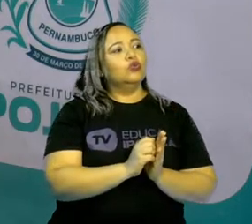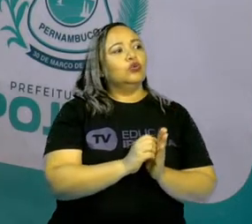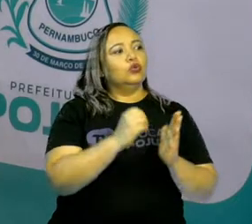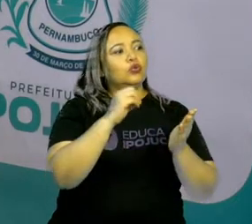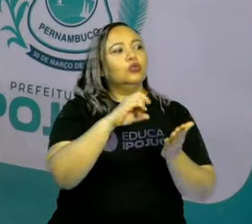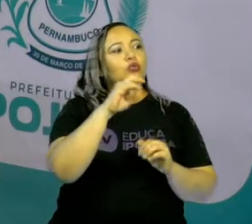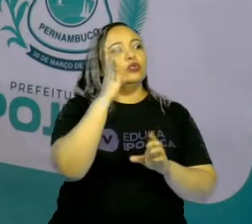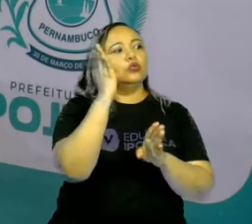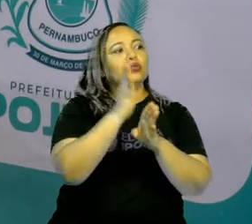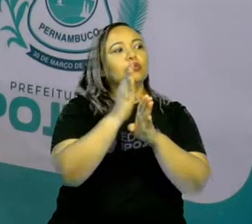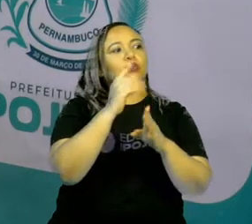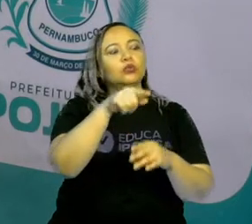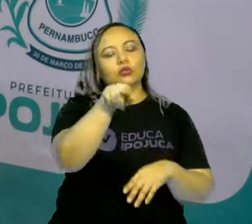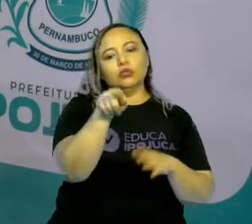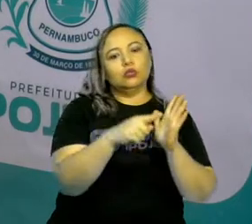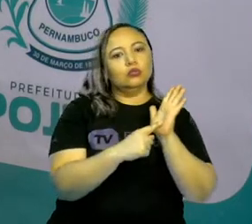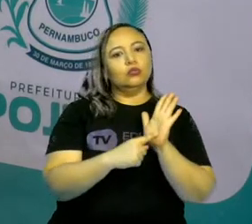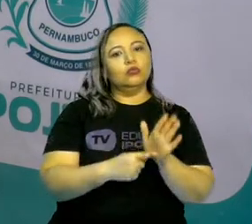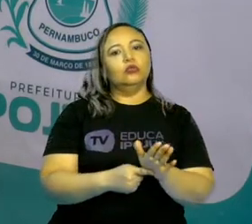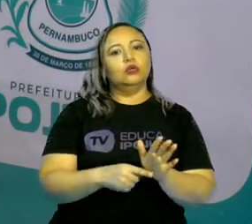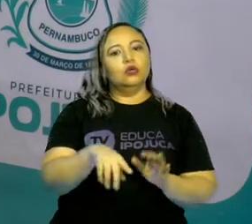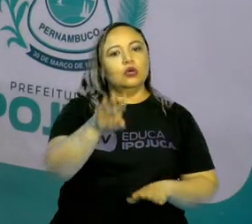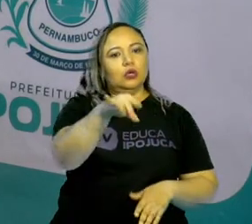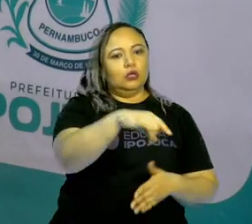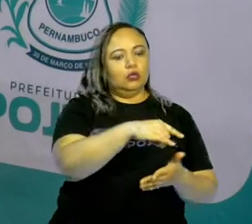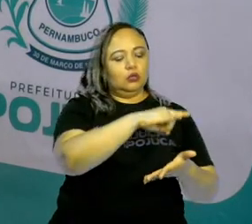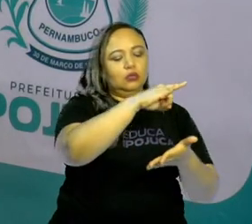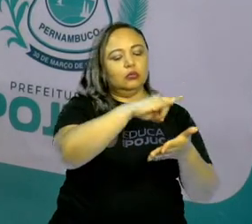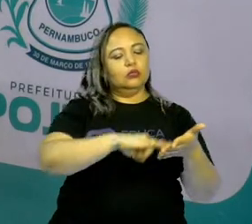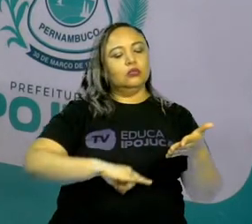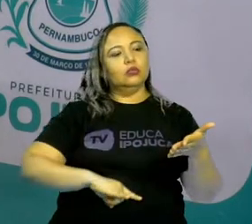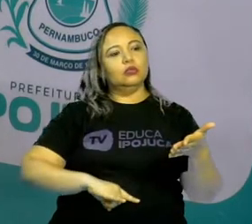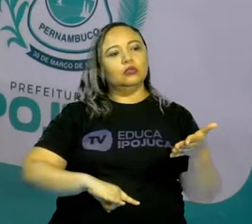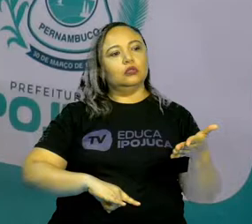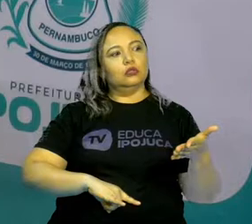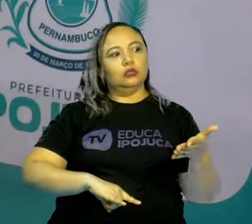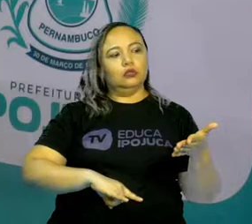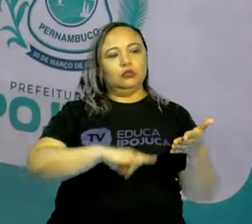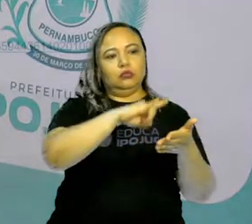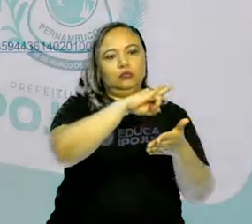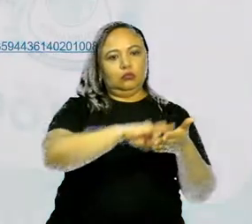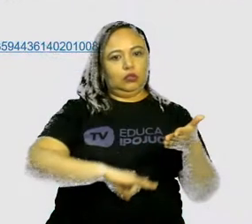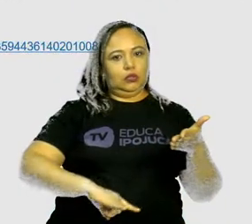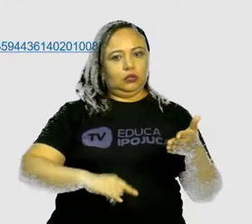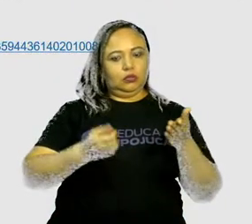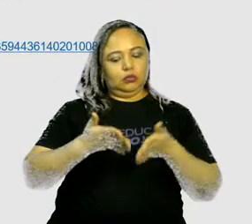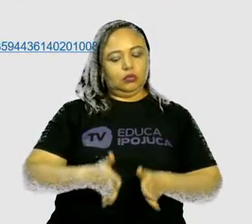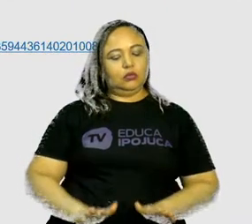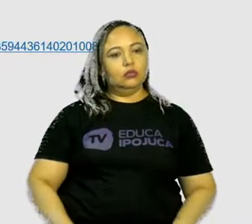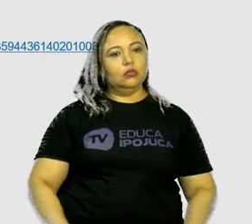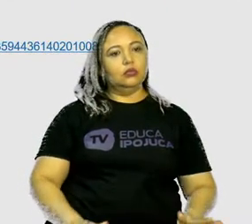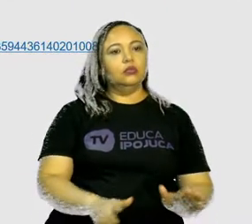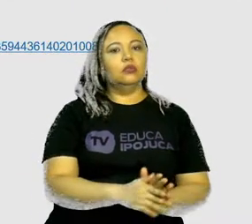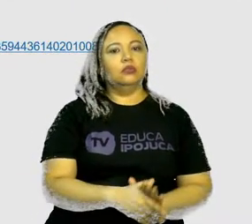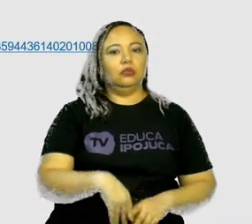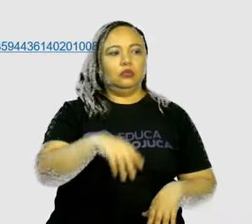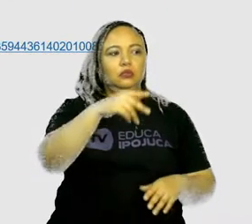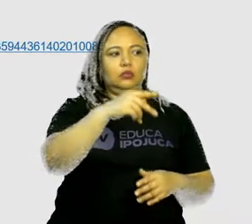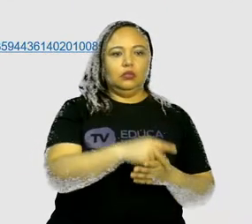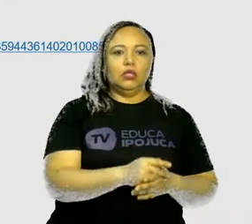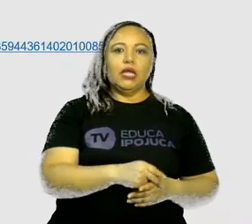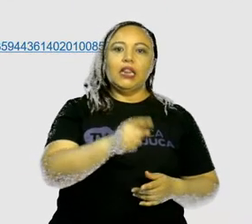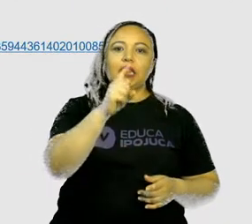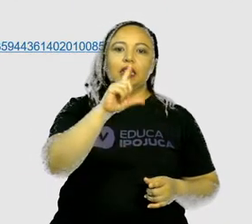nascimento. Todo mundo tem. Quando nasce, todo mundo pega esse documento. Os documentos pessoais